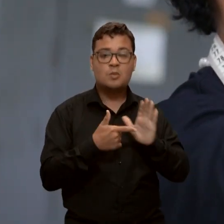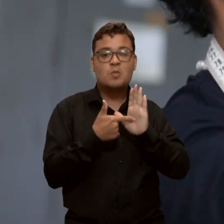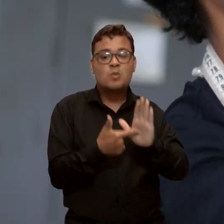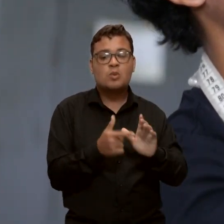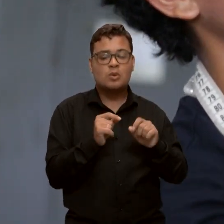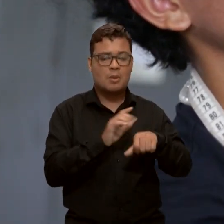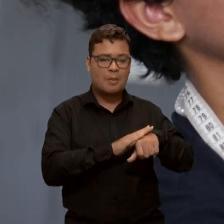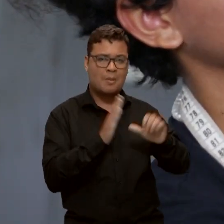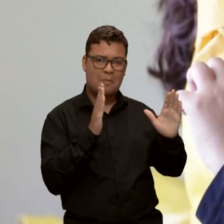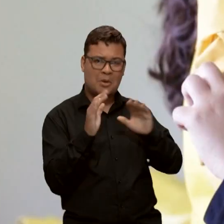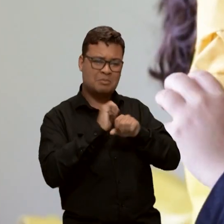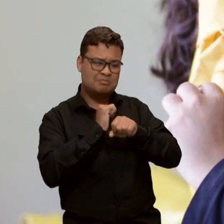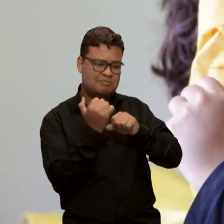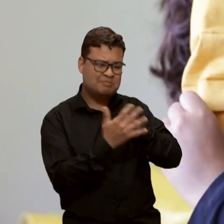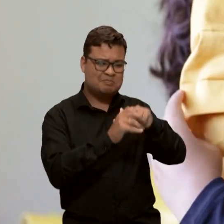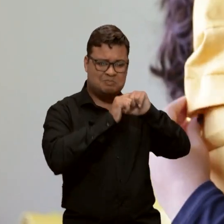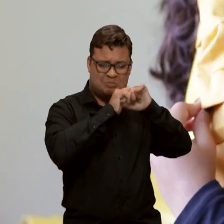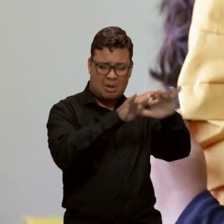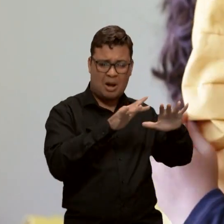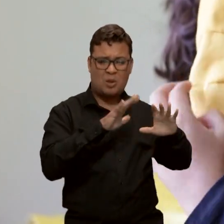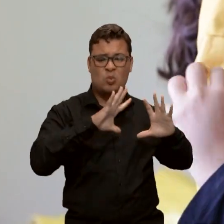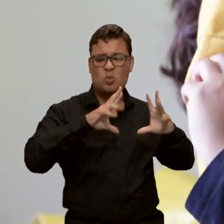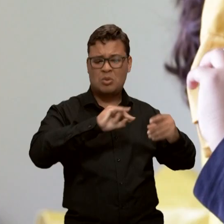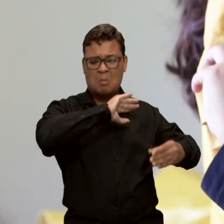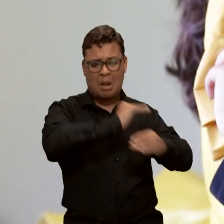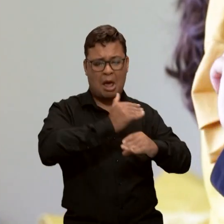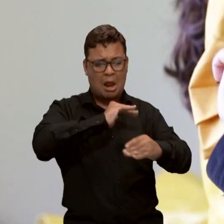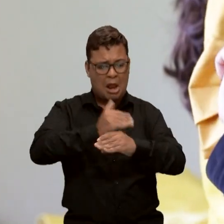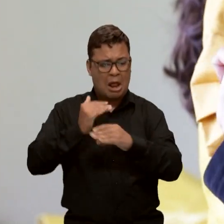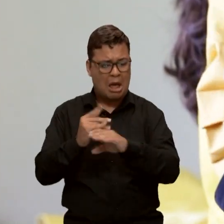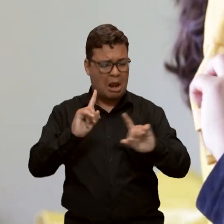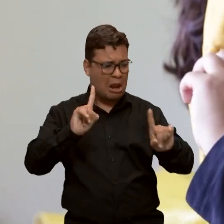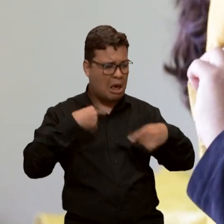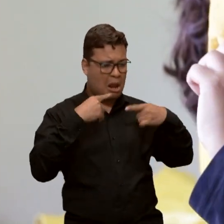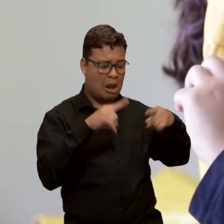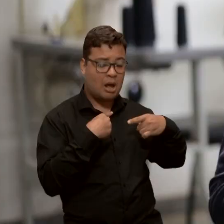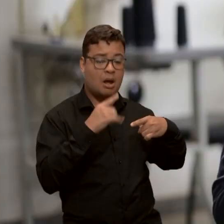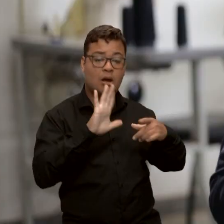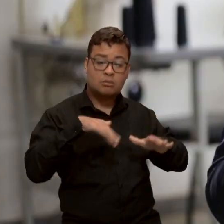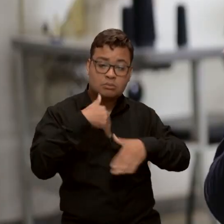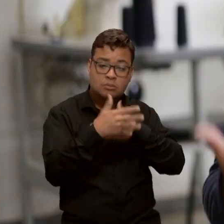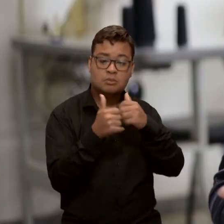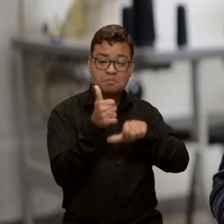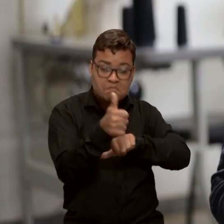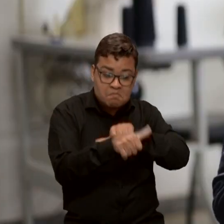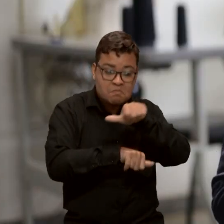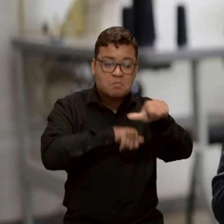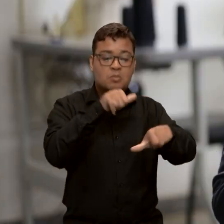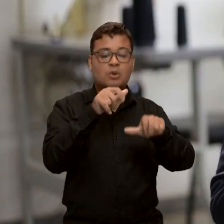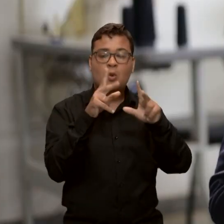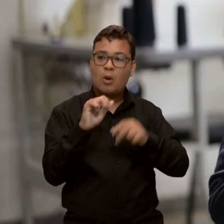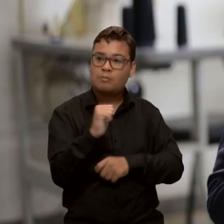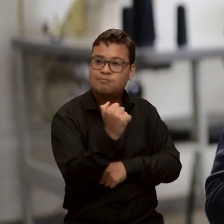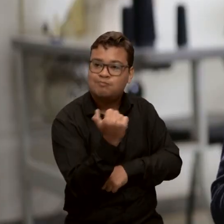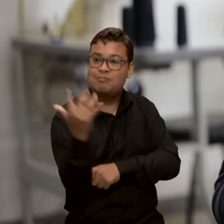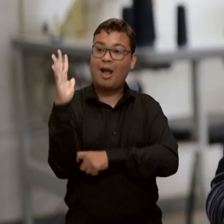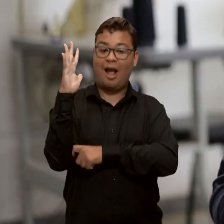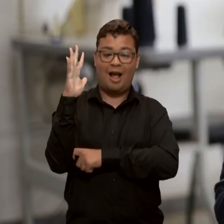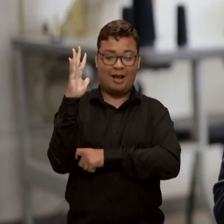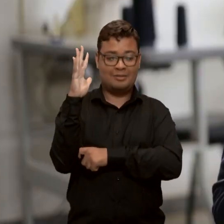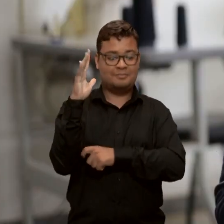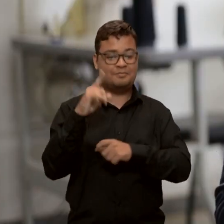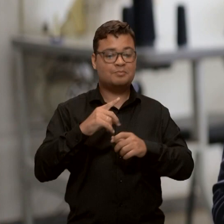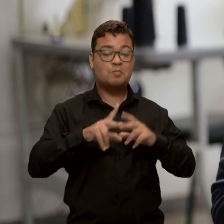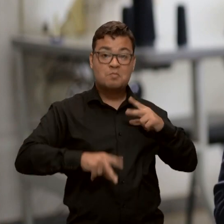de pandemia, tudo fechado, muitos desafios, para um momento de transição, um novo florescer do IP, um novo florescer da